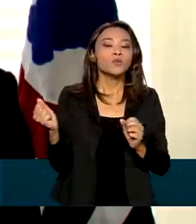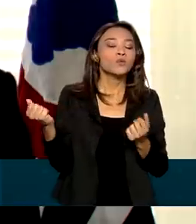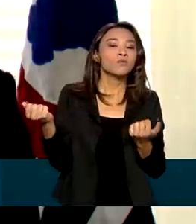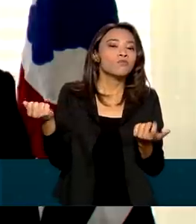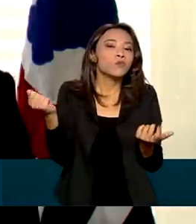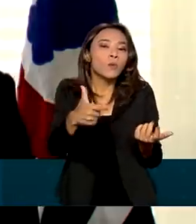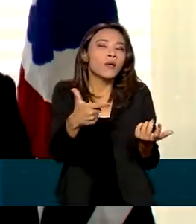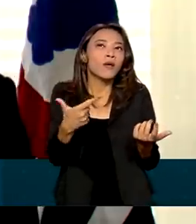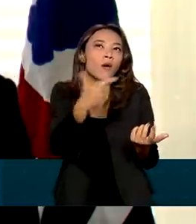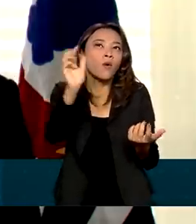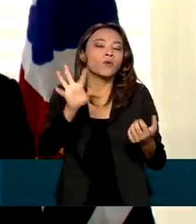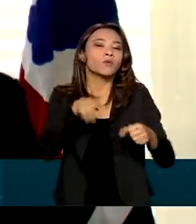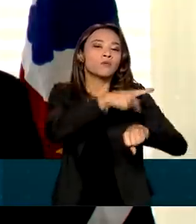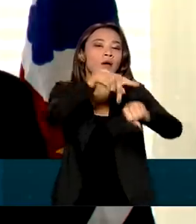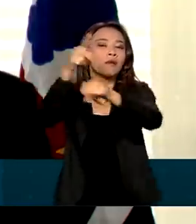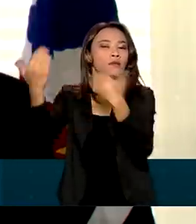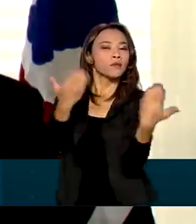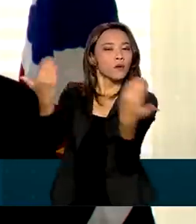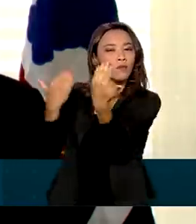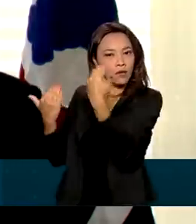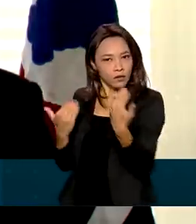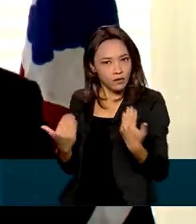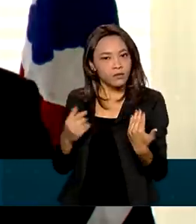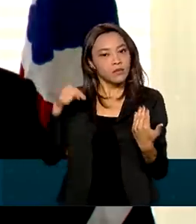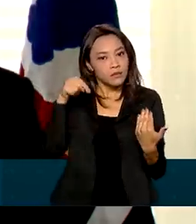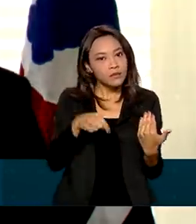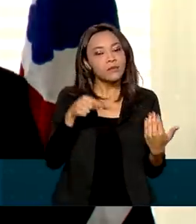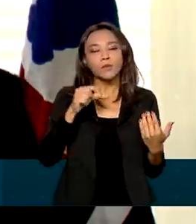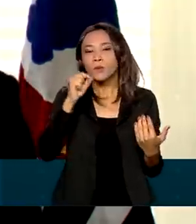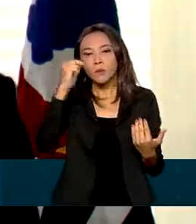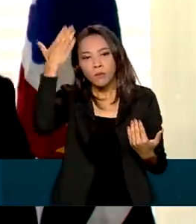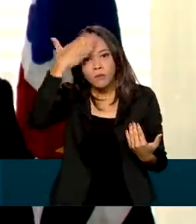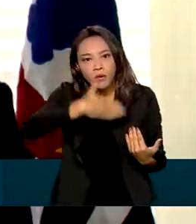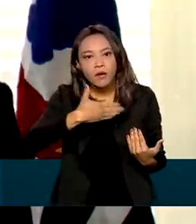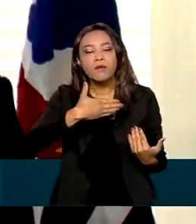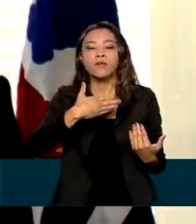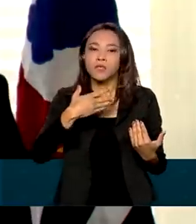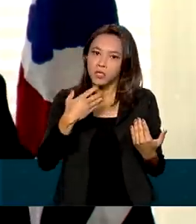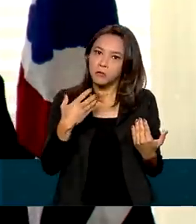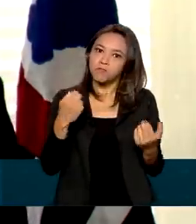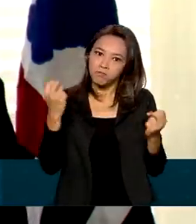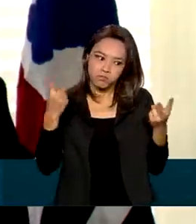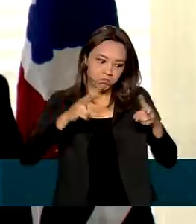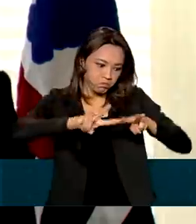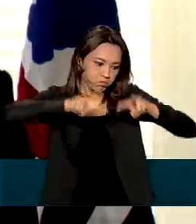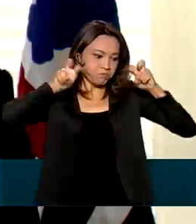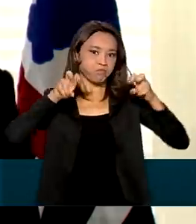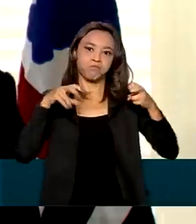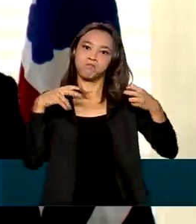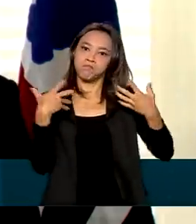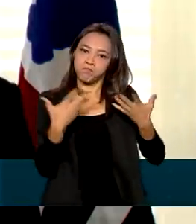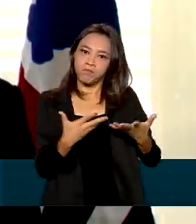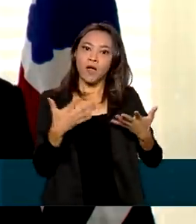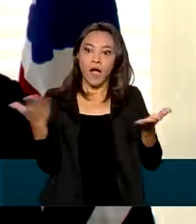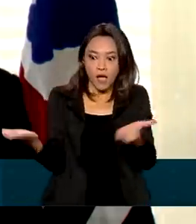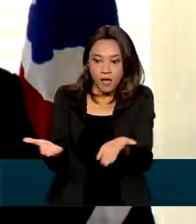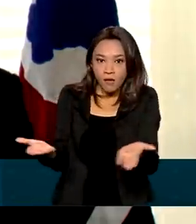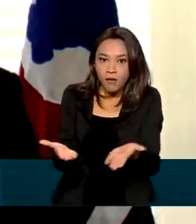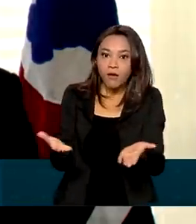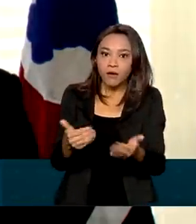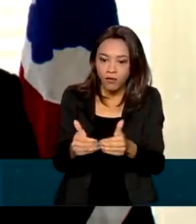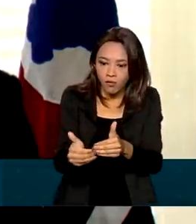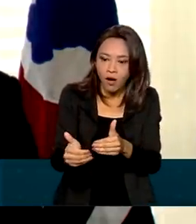países irmãos da América Latina. Então, isso é um reconhecimento. E agora, na saída, porque com a vacinação